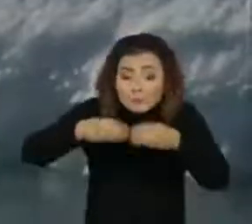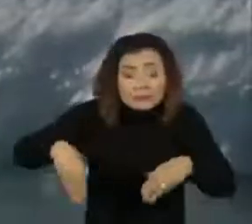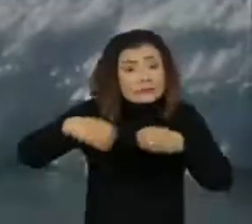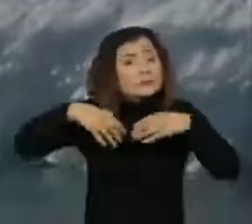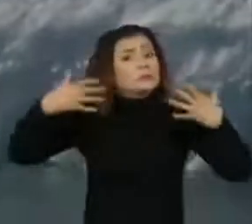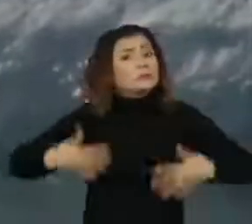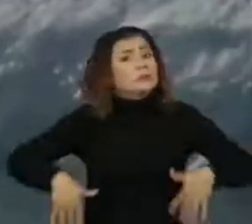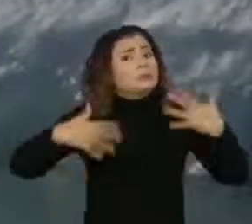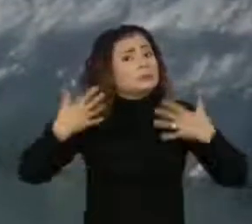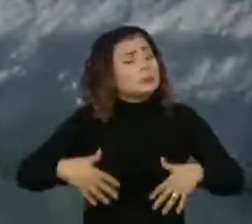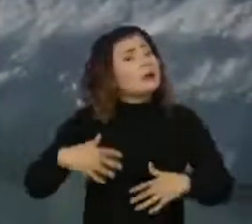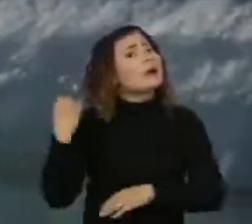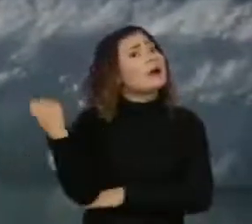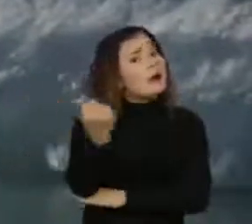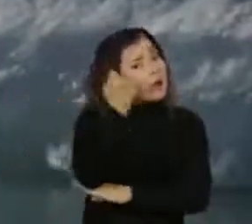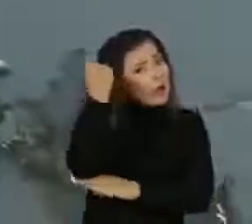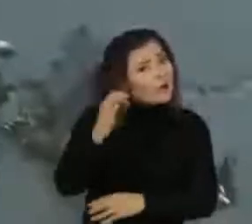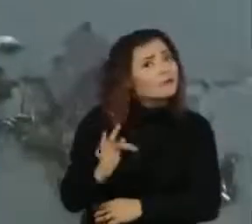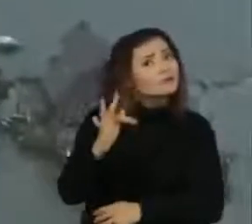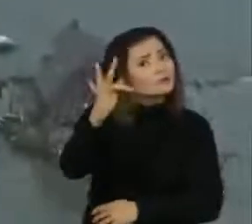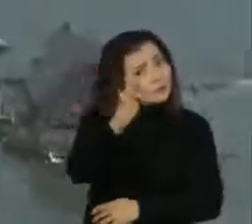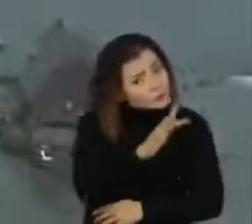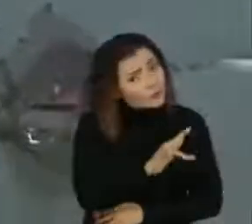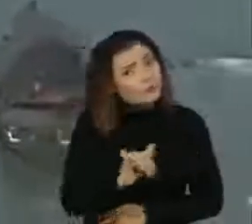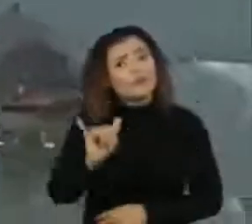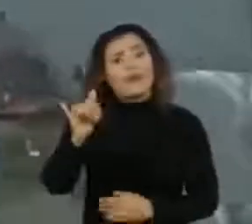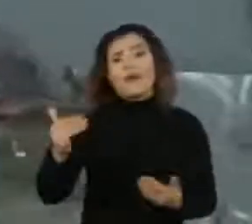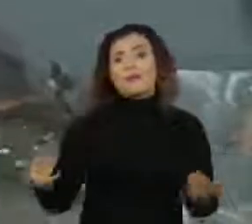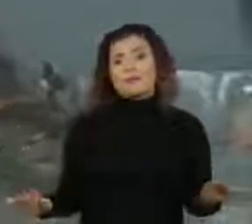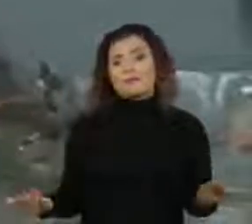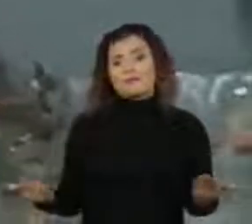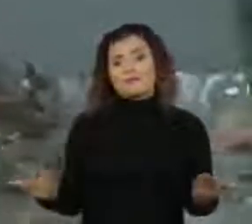se intensificar ao longo das próximas décadas.